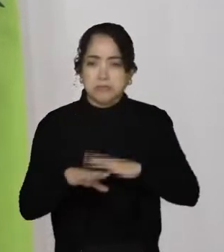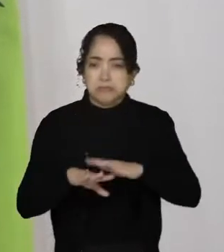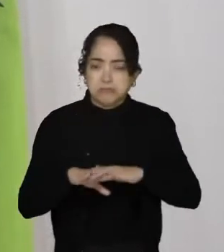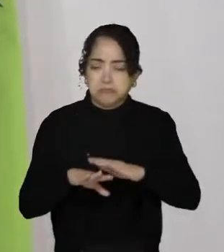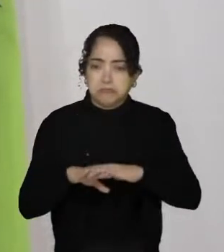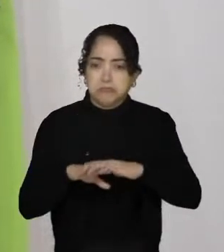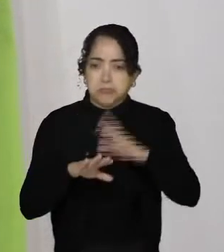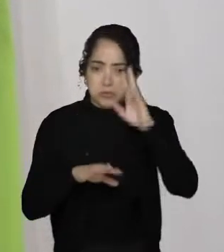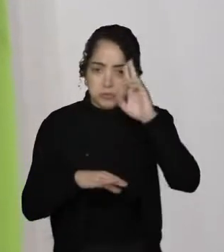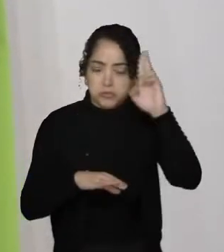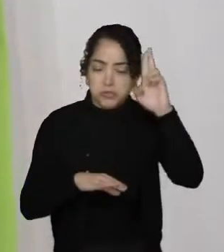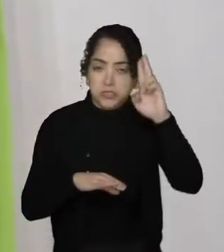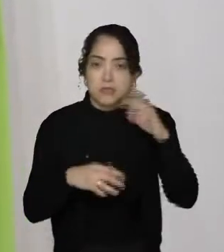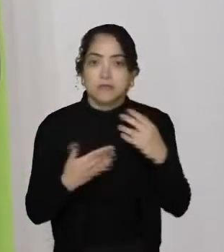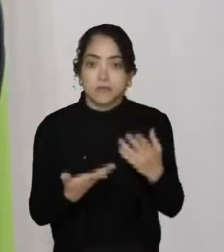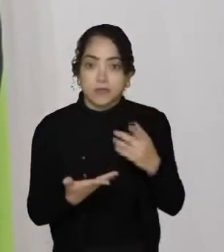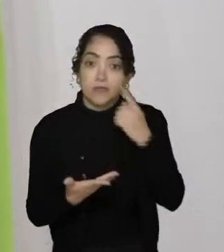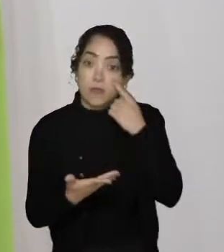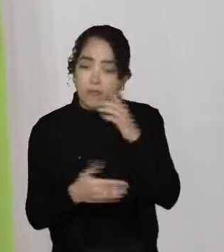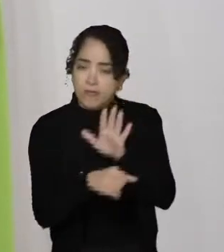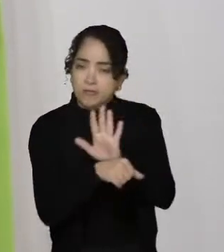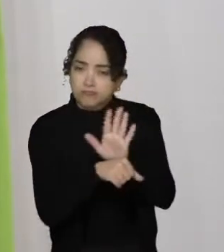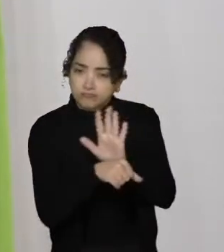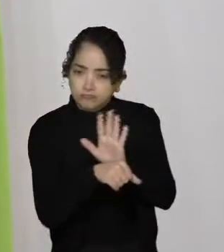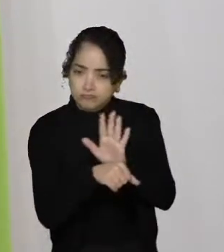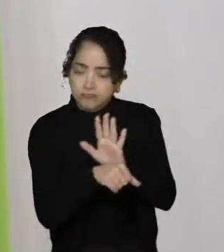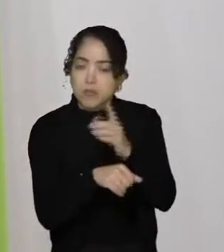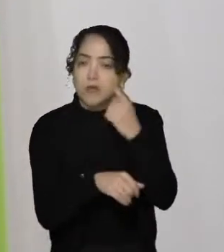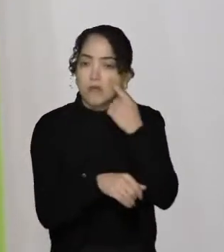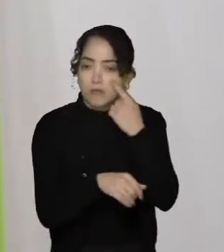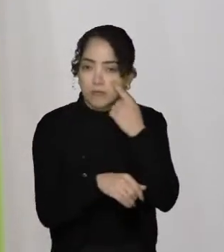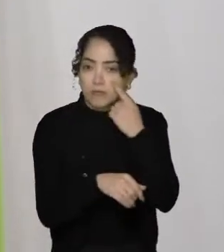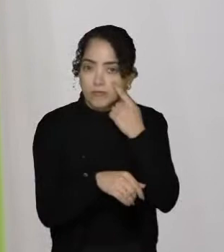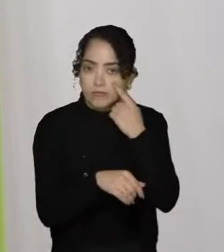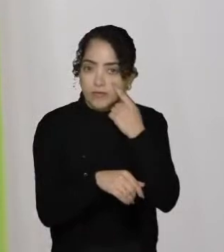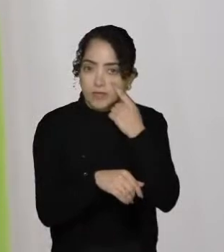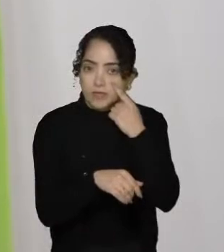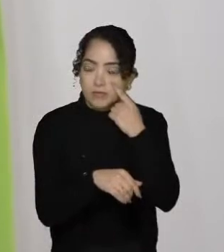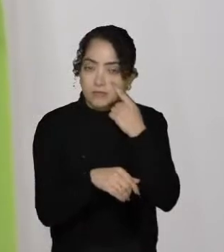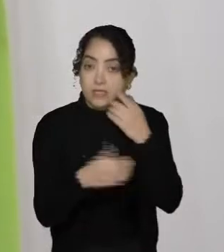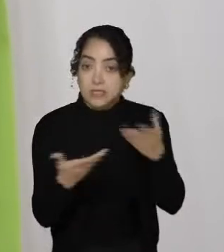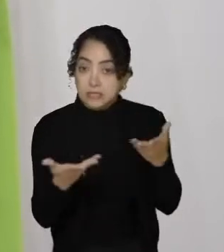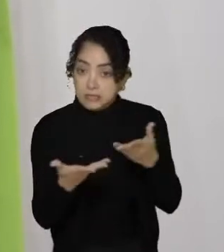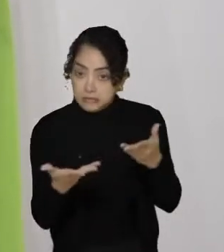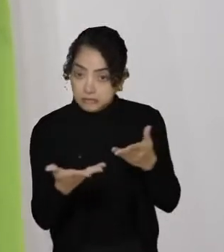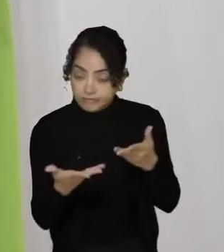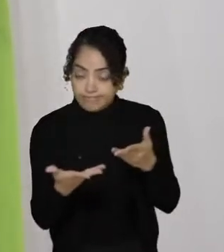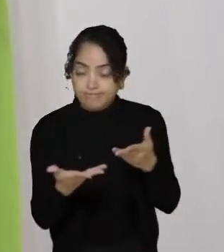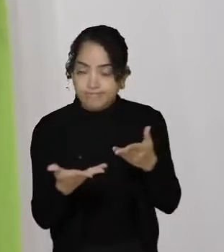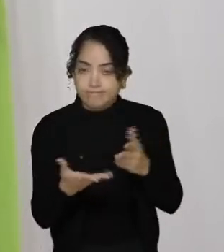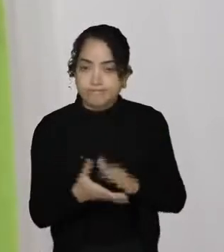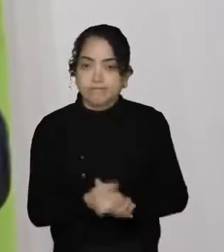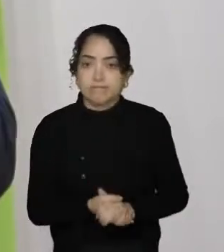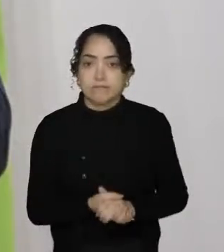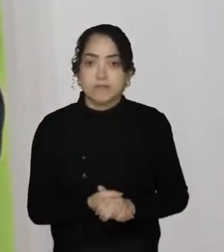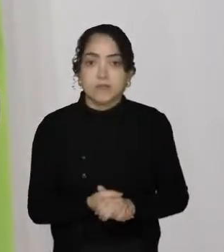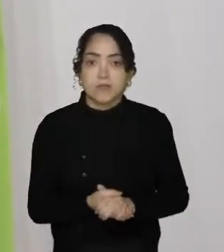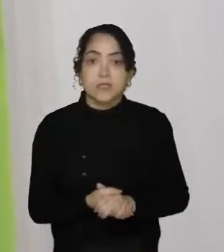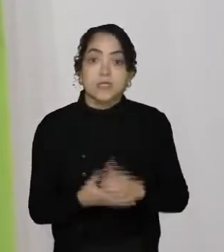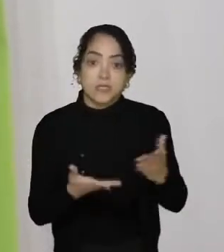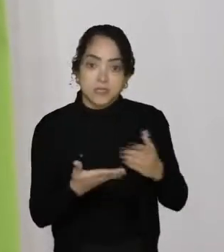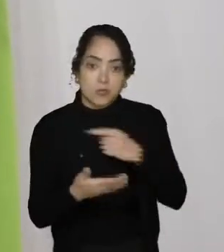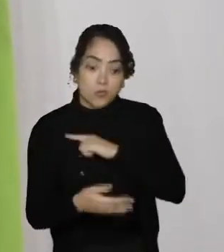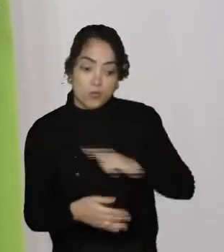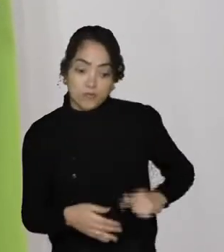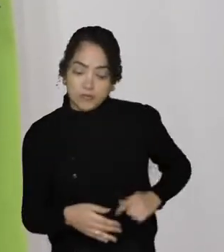Porque nós vamos ver quem é que vai lá querer sugar alguma coisa no governo que estará em péssimas mãos. Então, governador Jorginho, fique